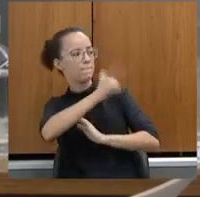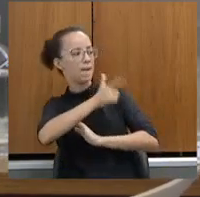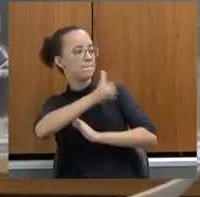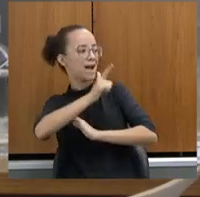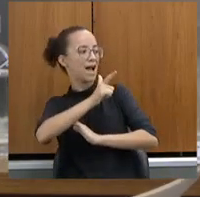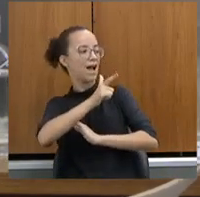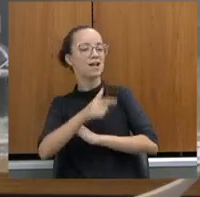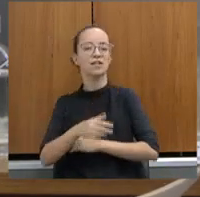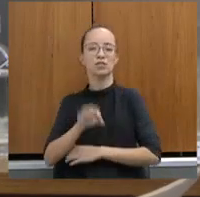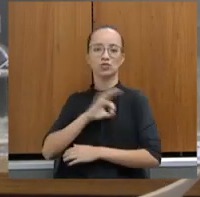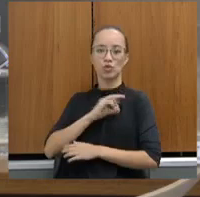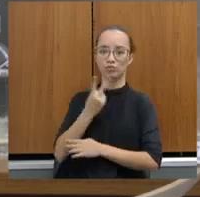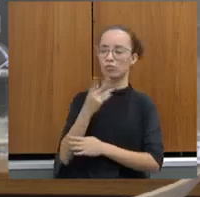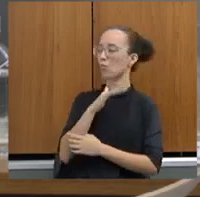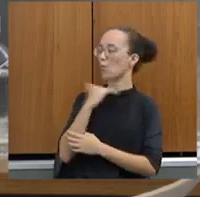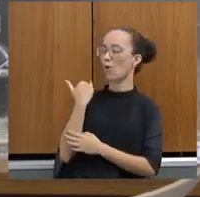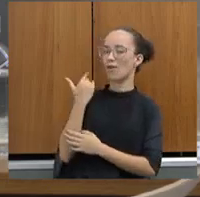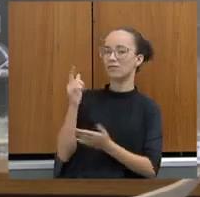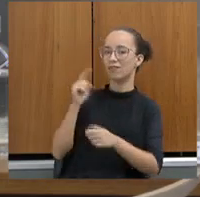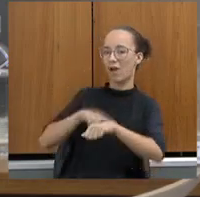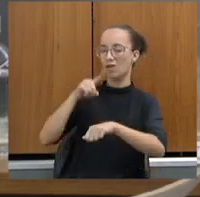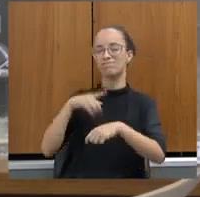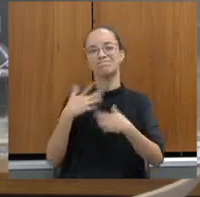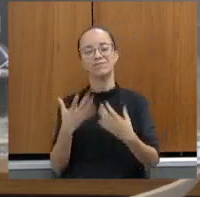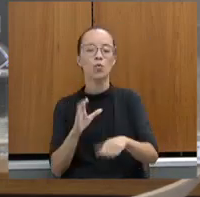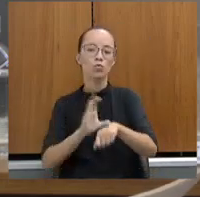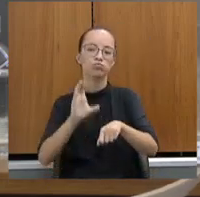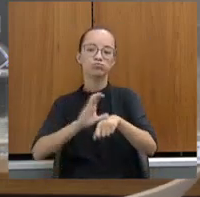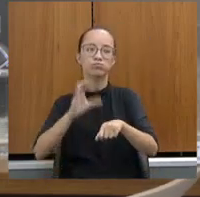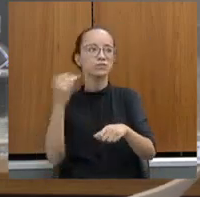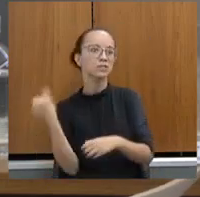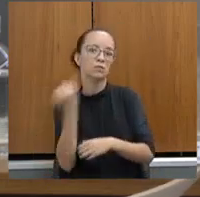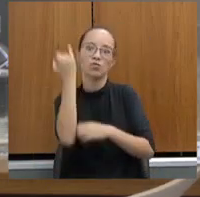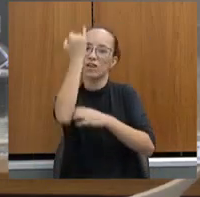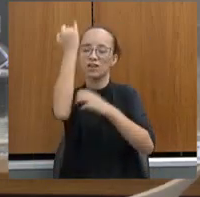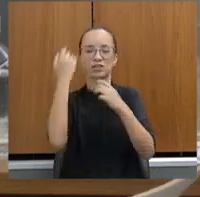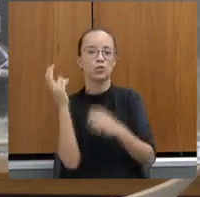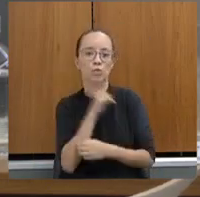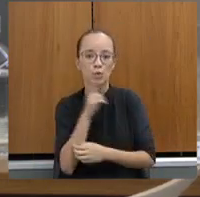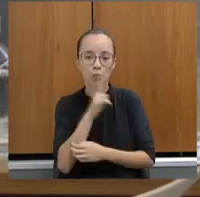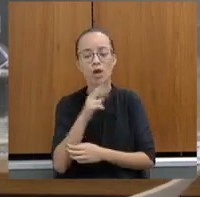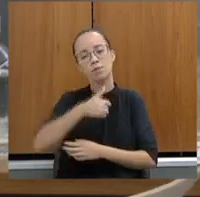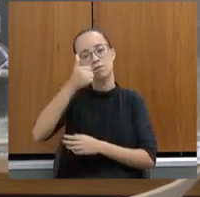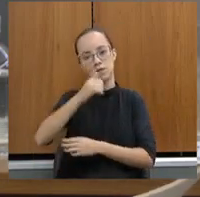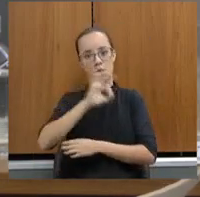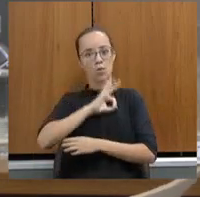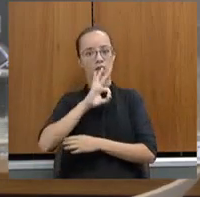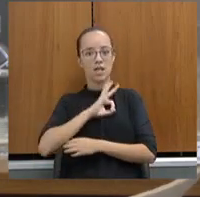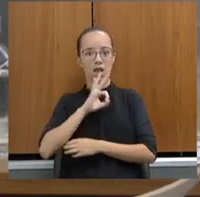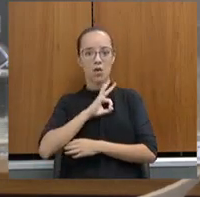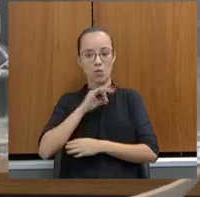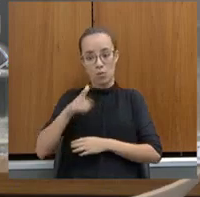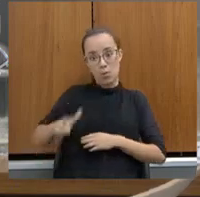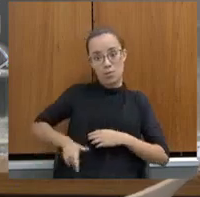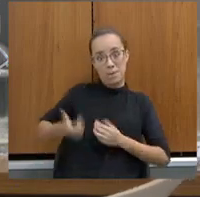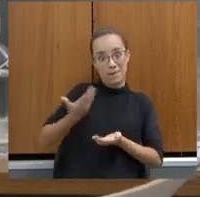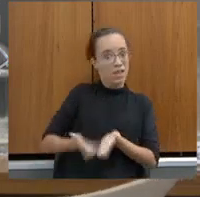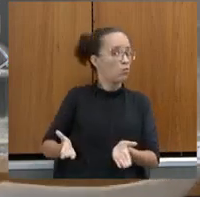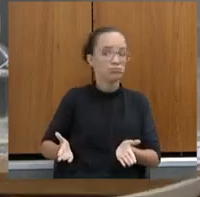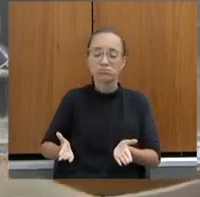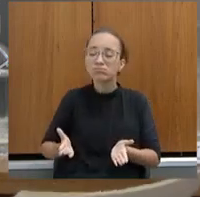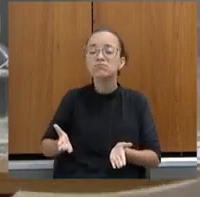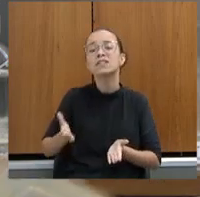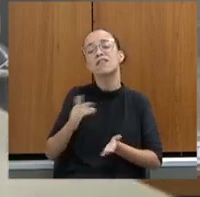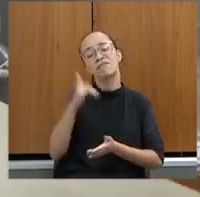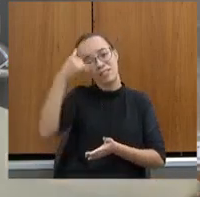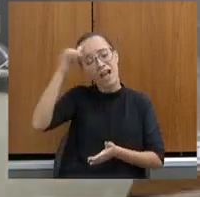Então, são cursos que a gente entende, para a nossa segurança pública, como indispensáveis. O primeiro é o policial não perder o seu armamento e não ser morto com o próprio